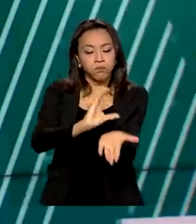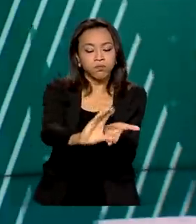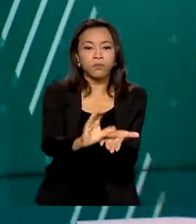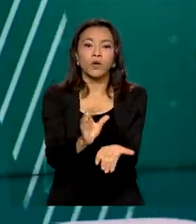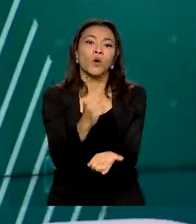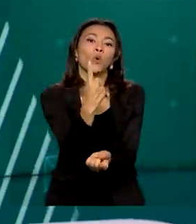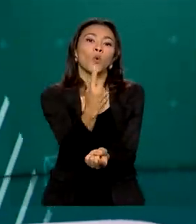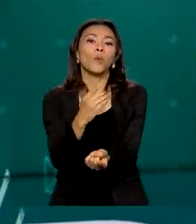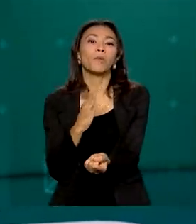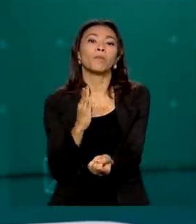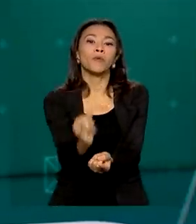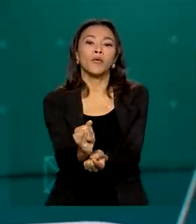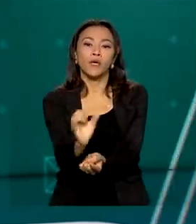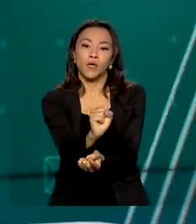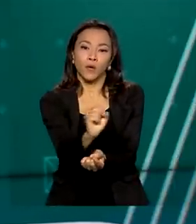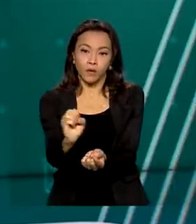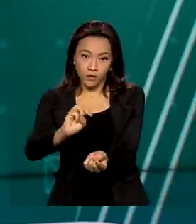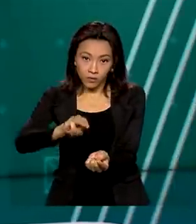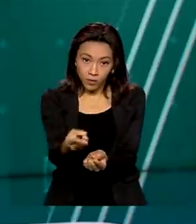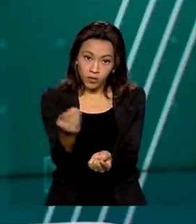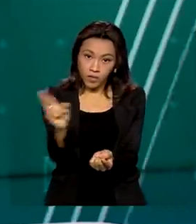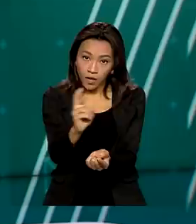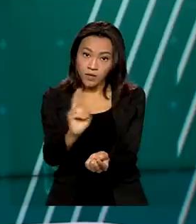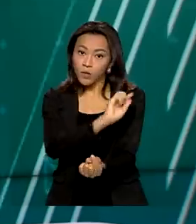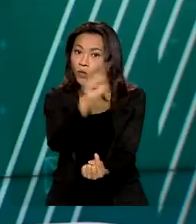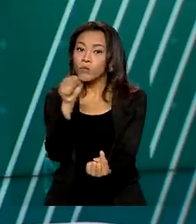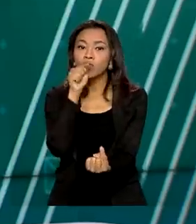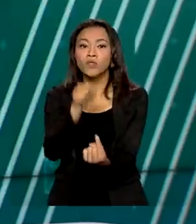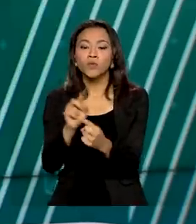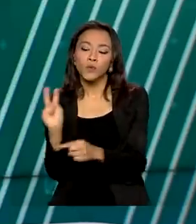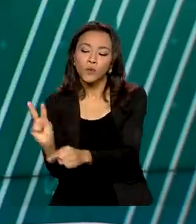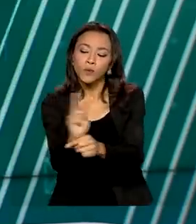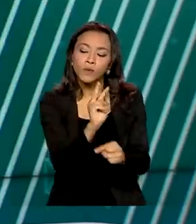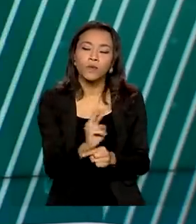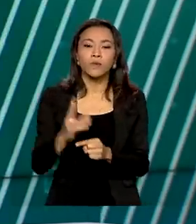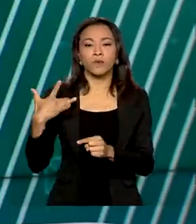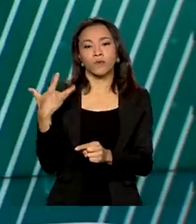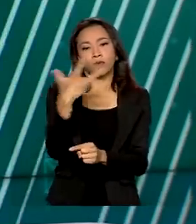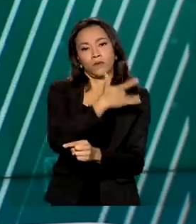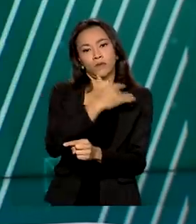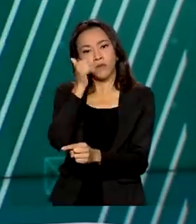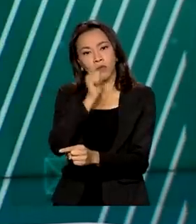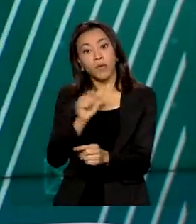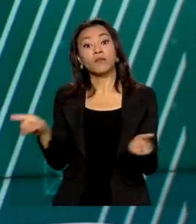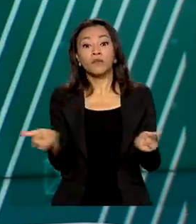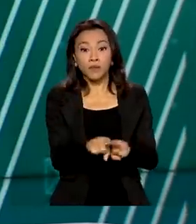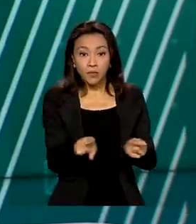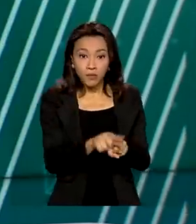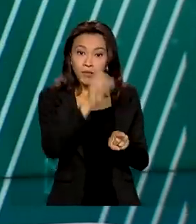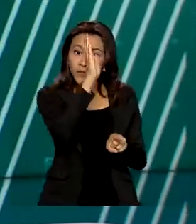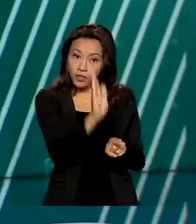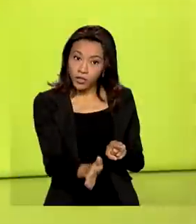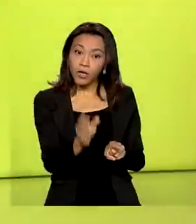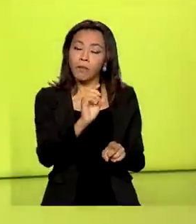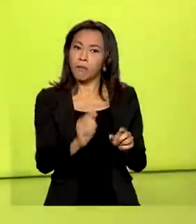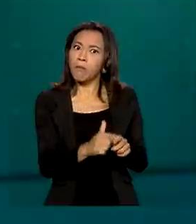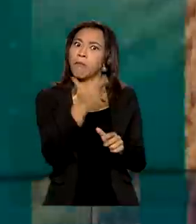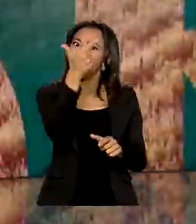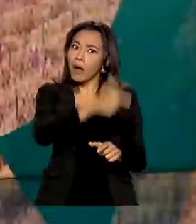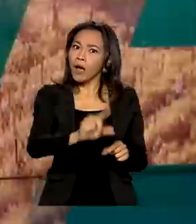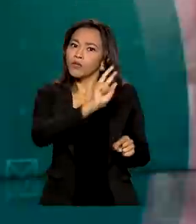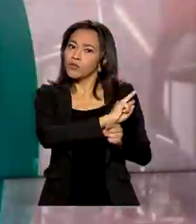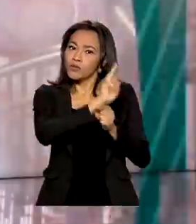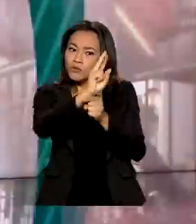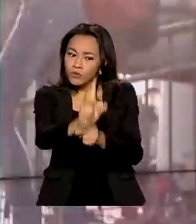milhões de reais para ampliar os cuidados com a saúde da mulher. Também foi ampliado o financiamento anual da rede